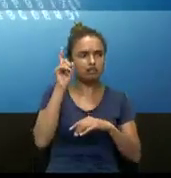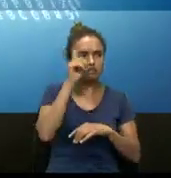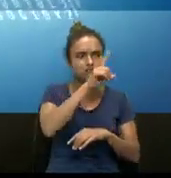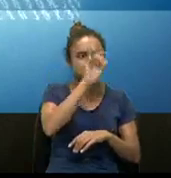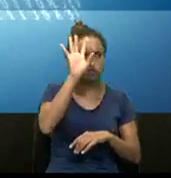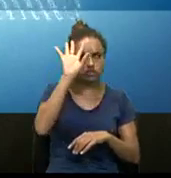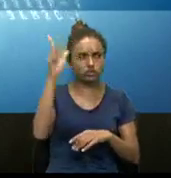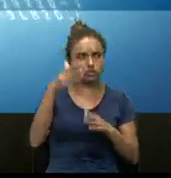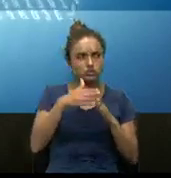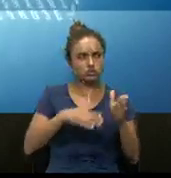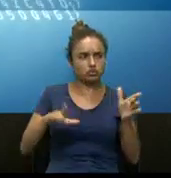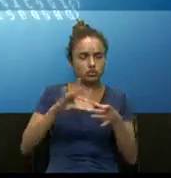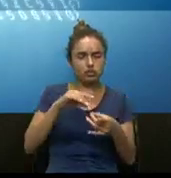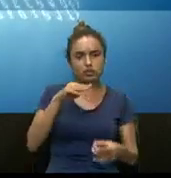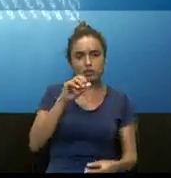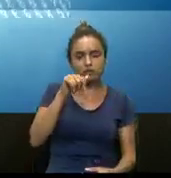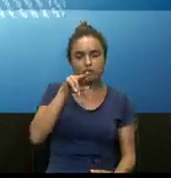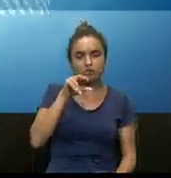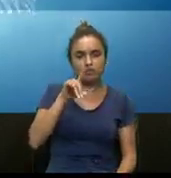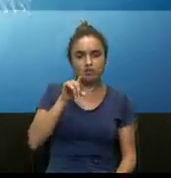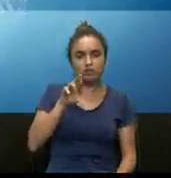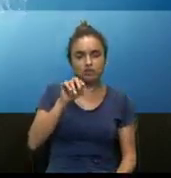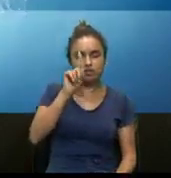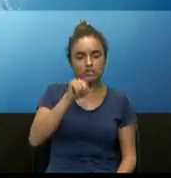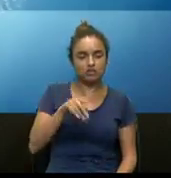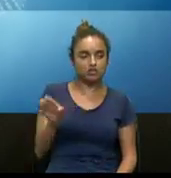recompensam os mineradores com bitcoins.